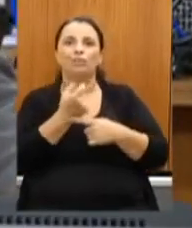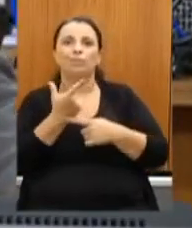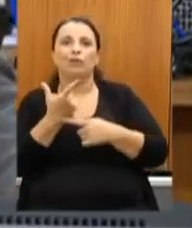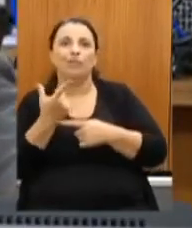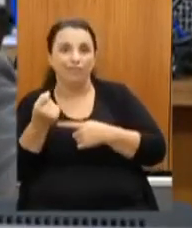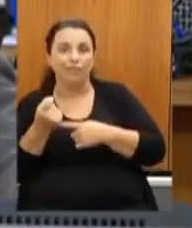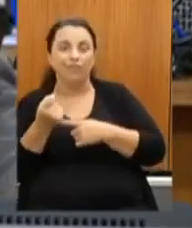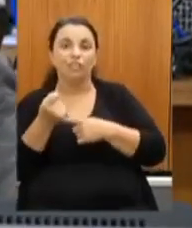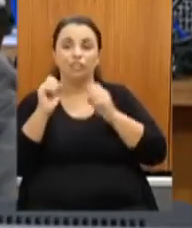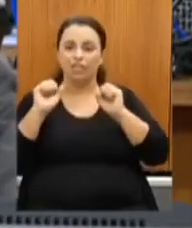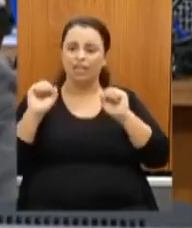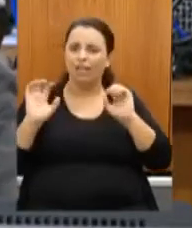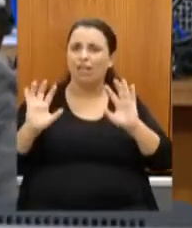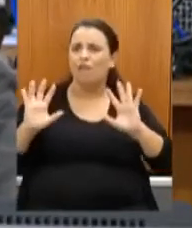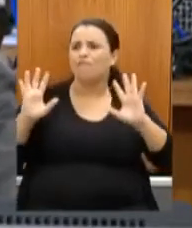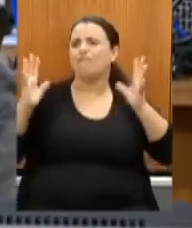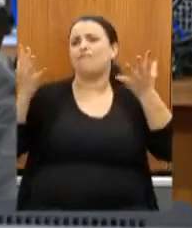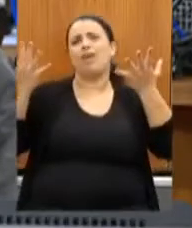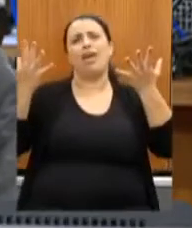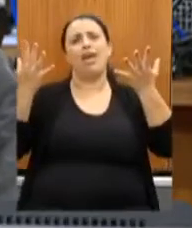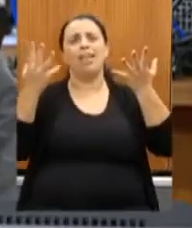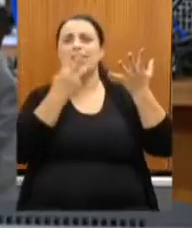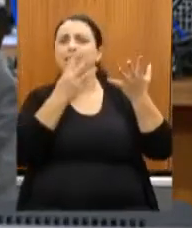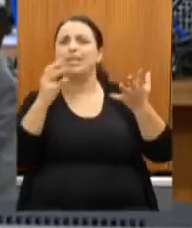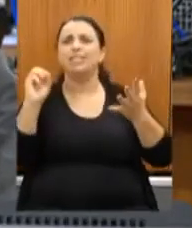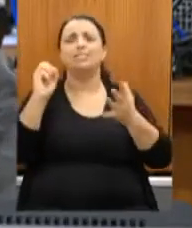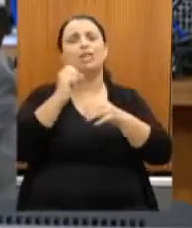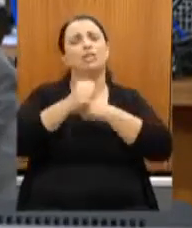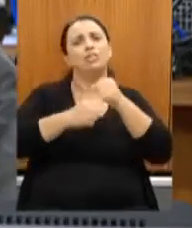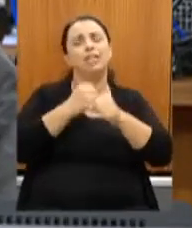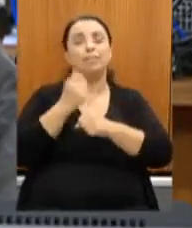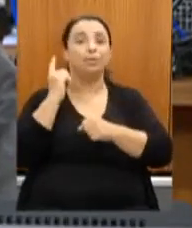300 anos da criação da nossa capitania